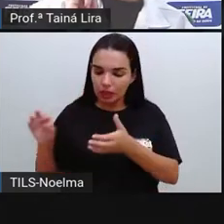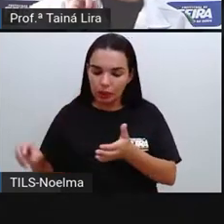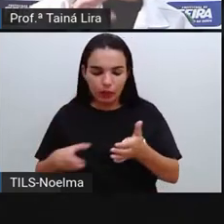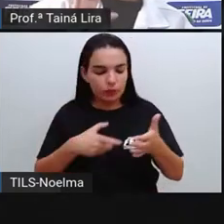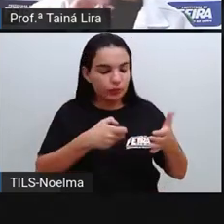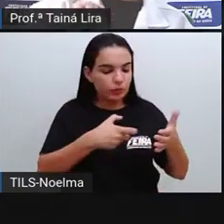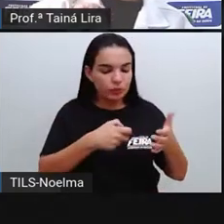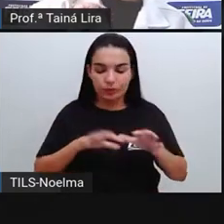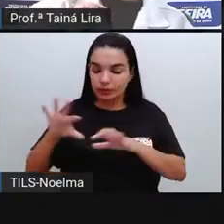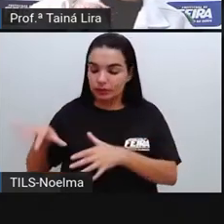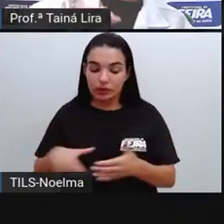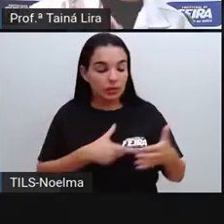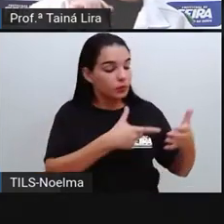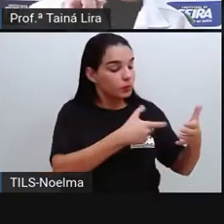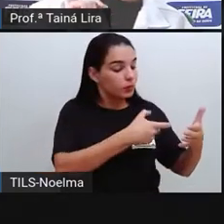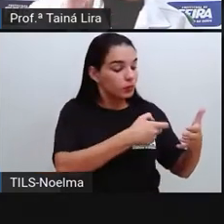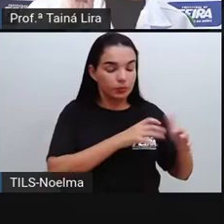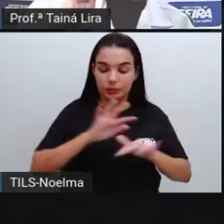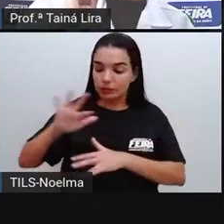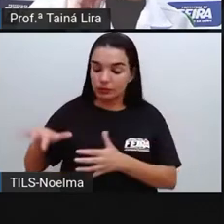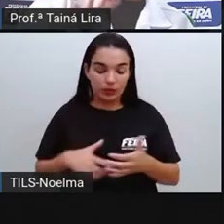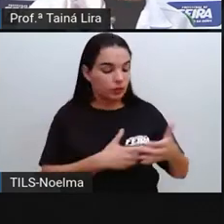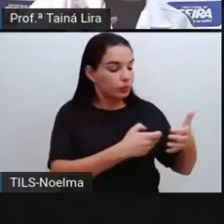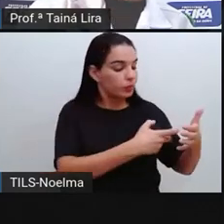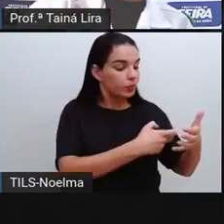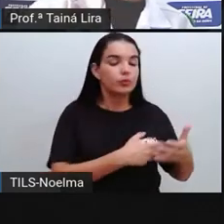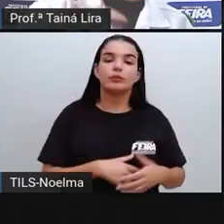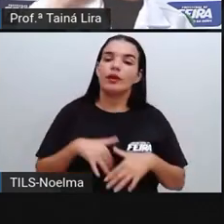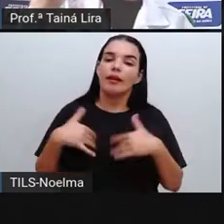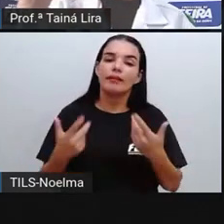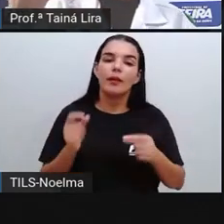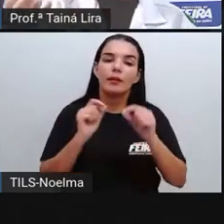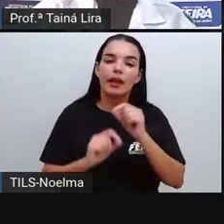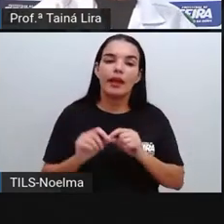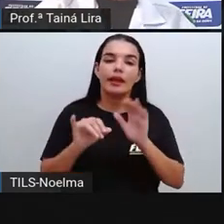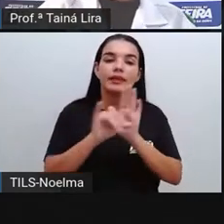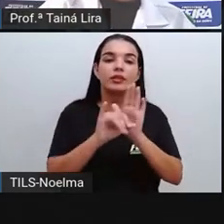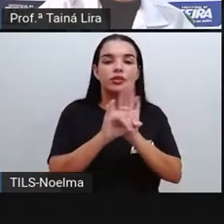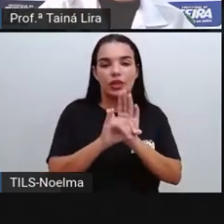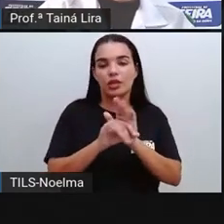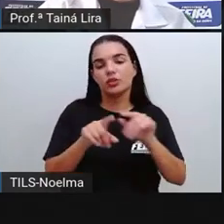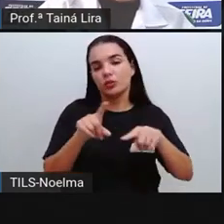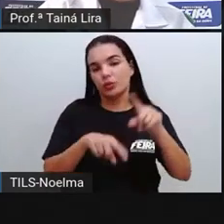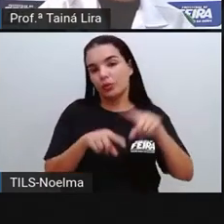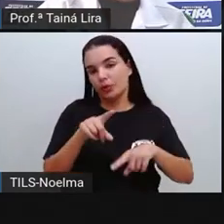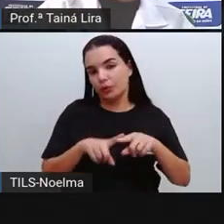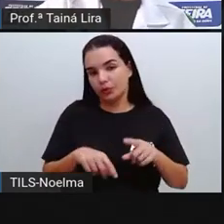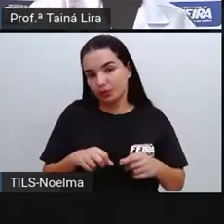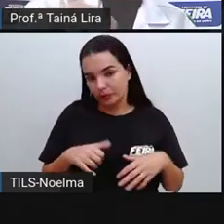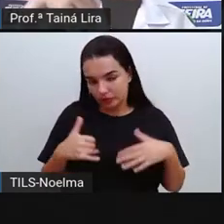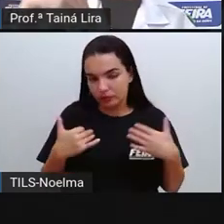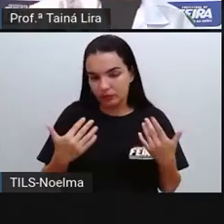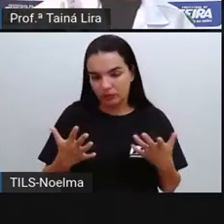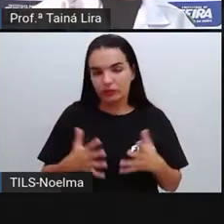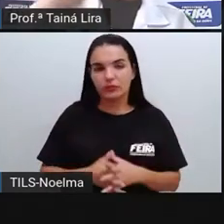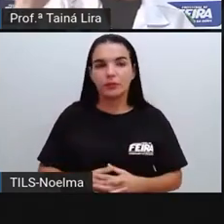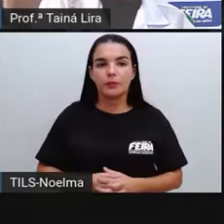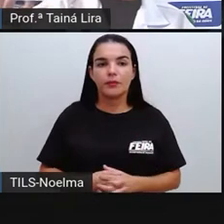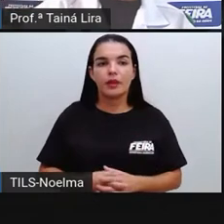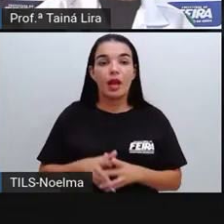esse produto é identificado. Então, o código de barras é como se fosse uma identidade do produto que